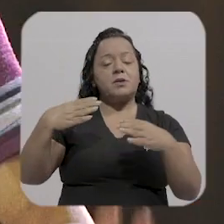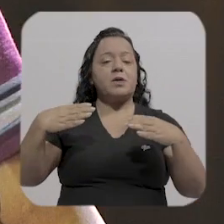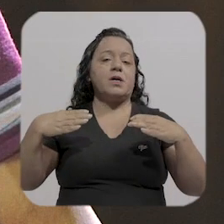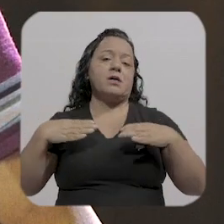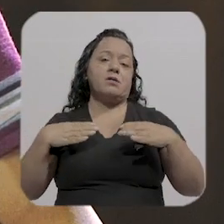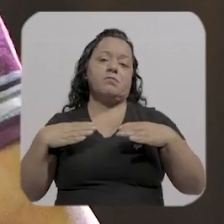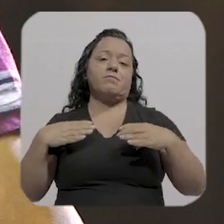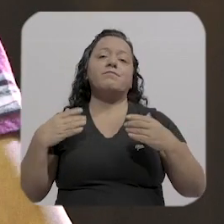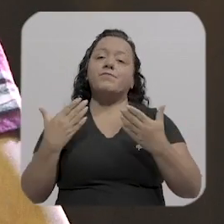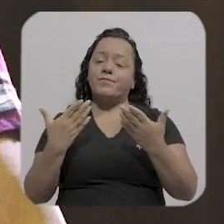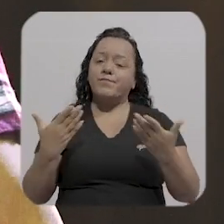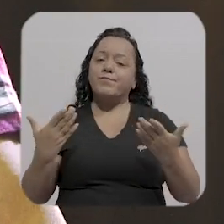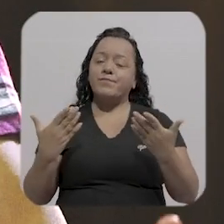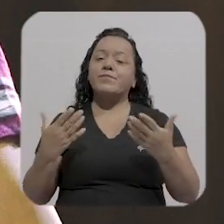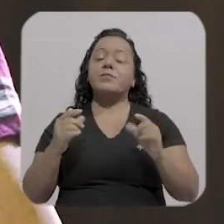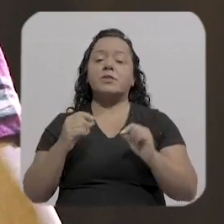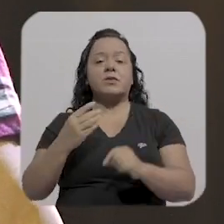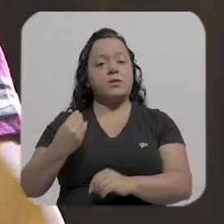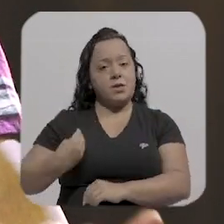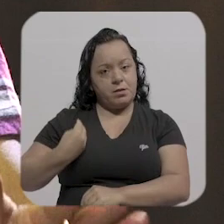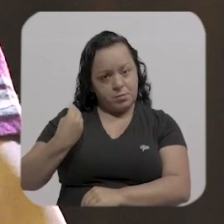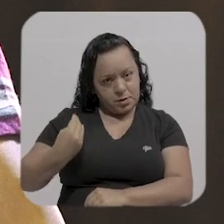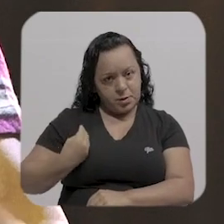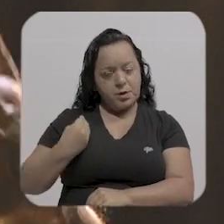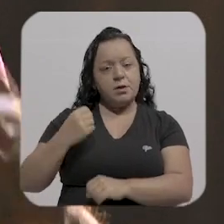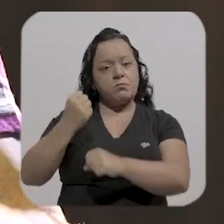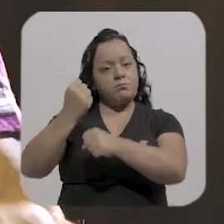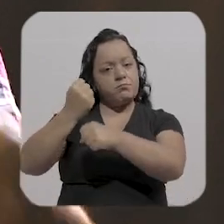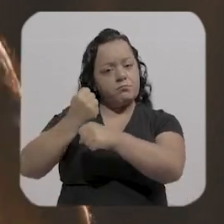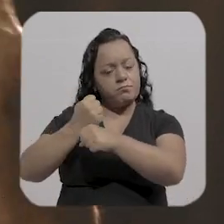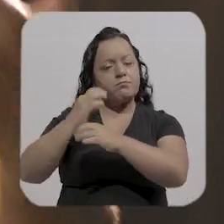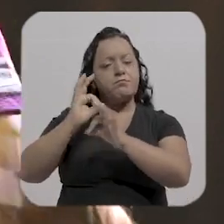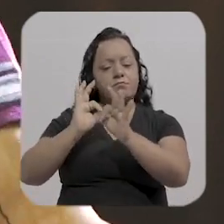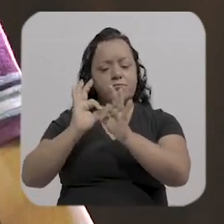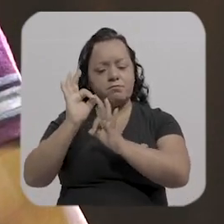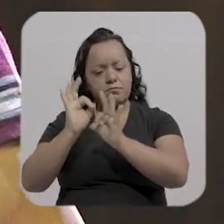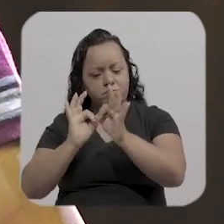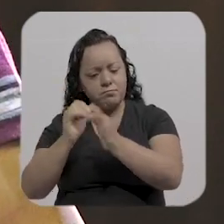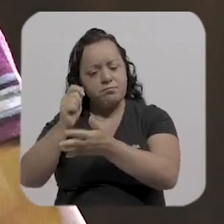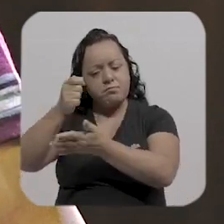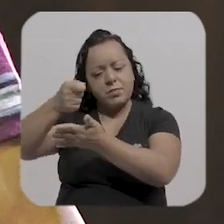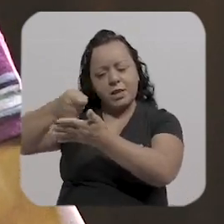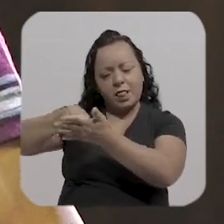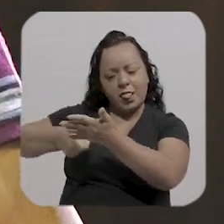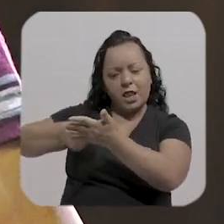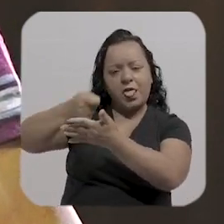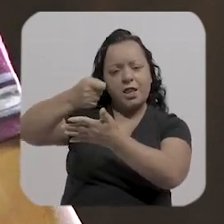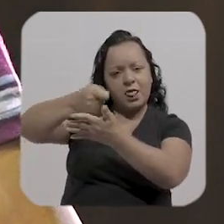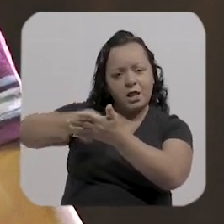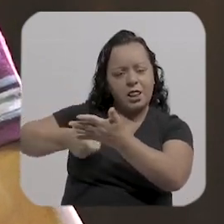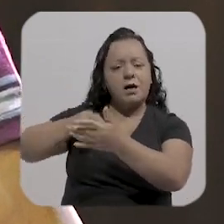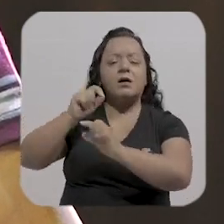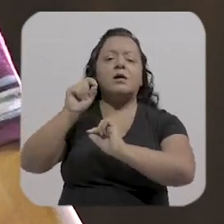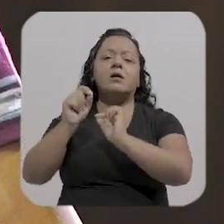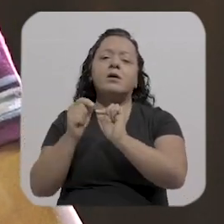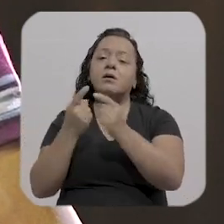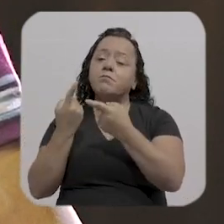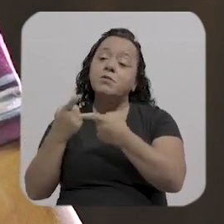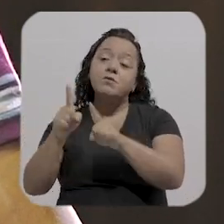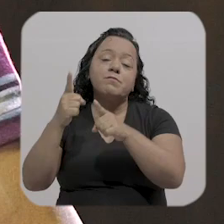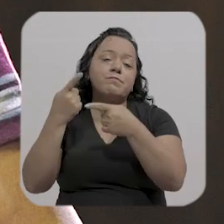escrevendo trazendo as provocações com a poesia com as performances com os filmes né o filme